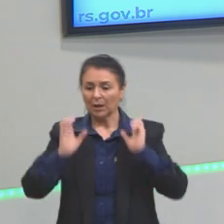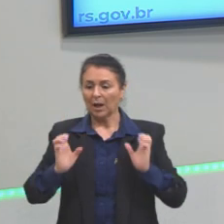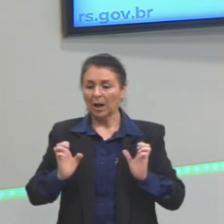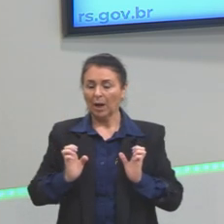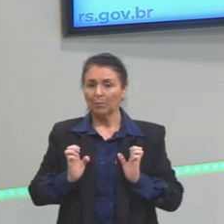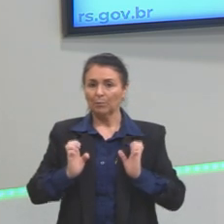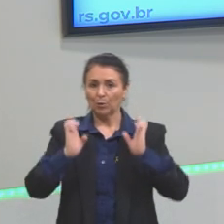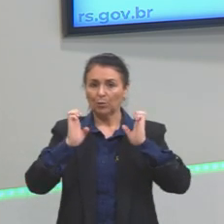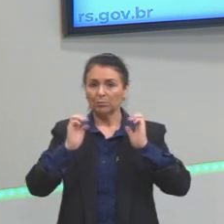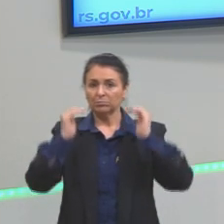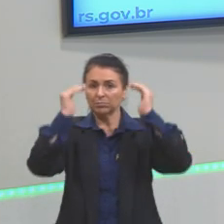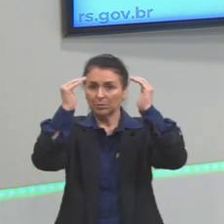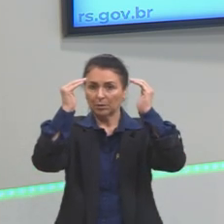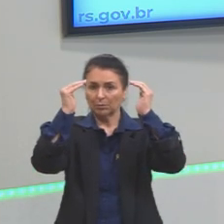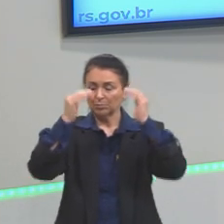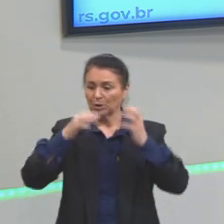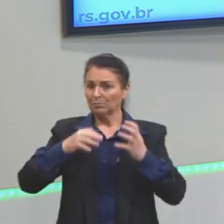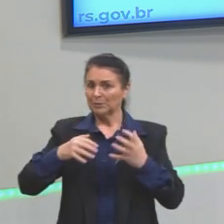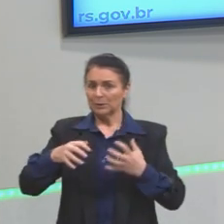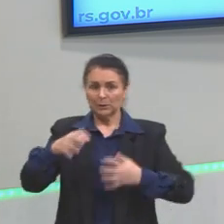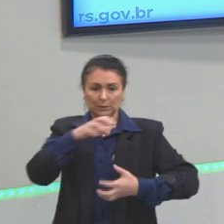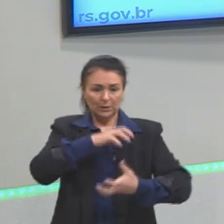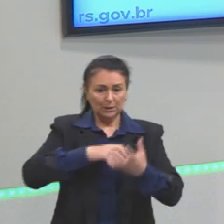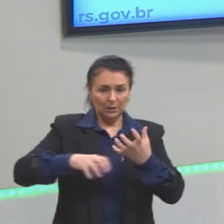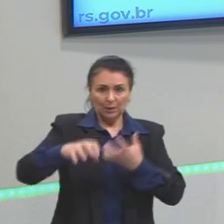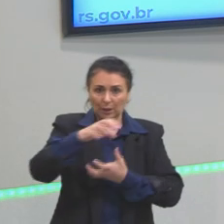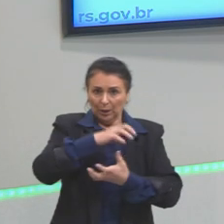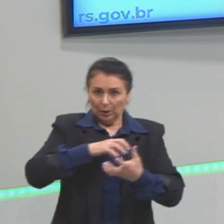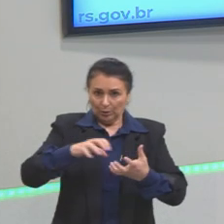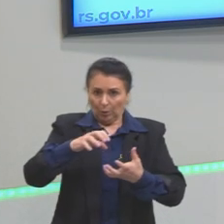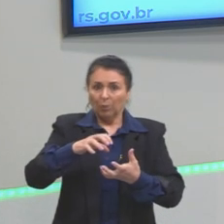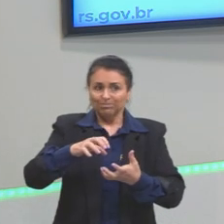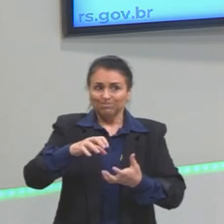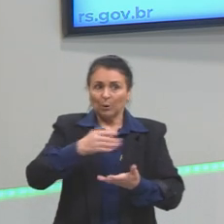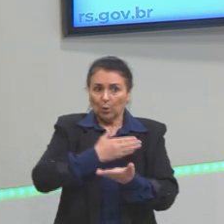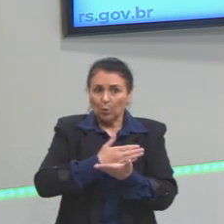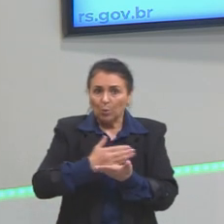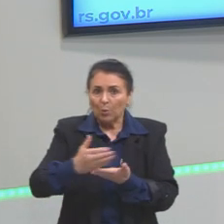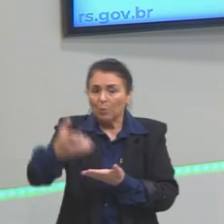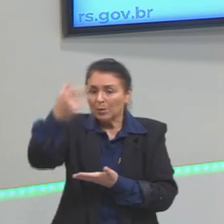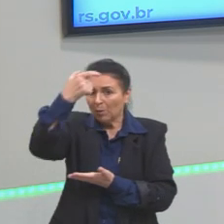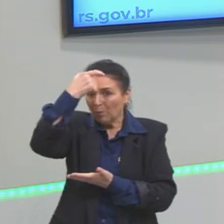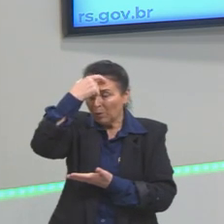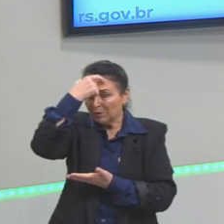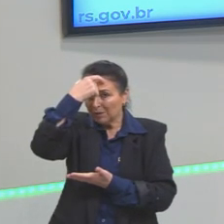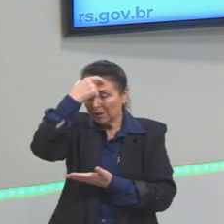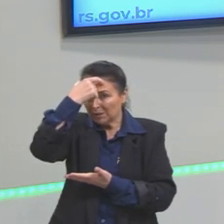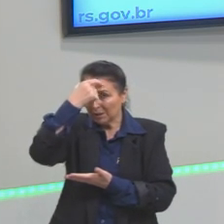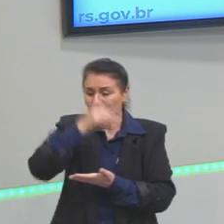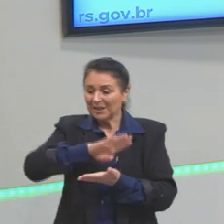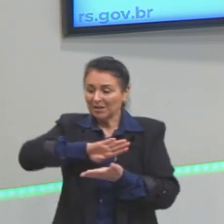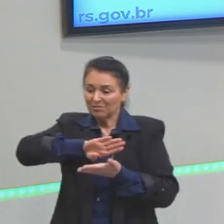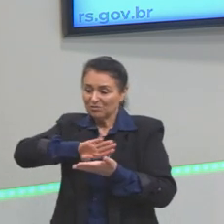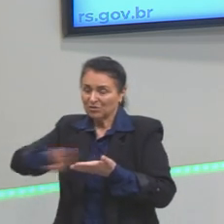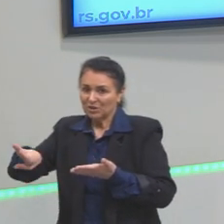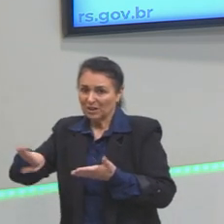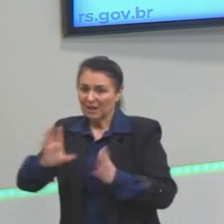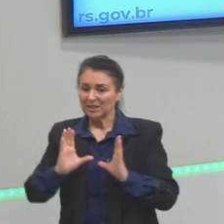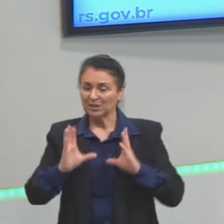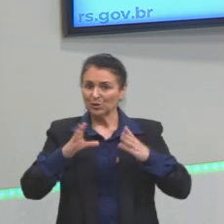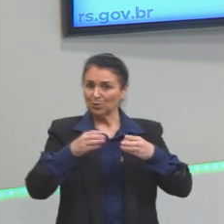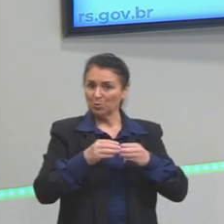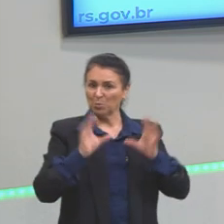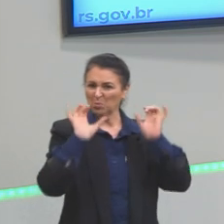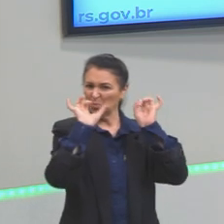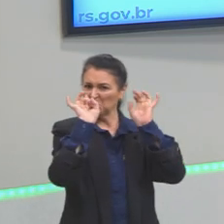se revoltou, se organizou, tomou consciência da sua classe e derruba essa aristocracia, derruba os reis.